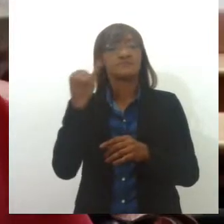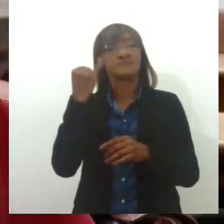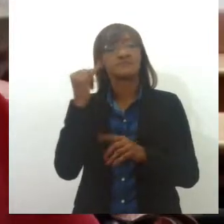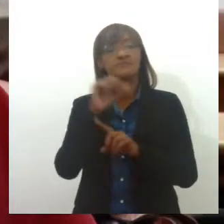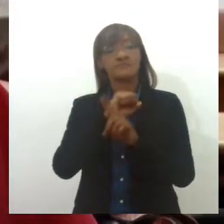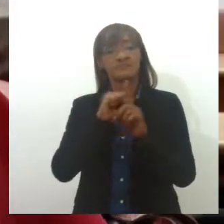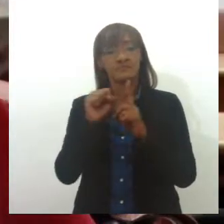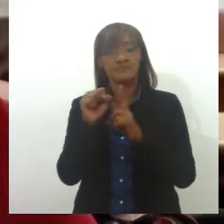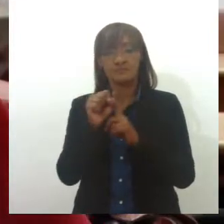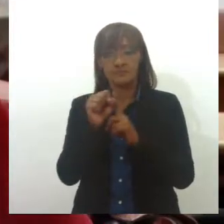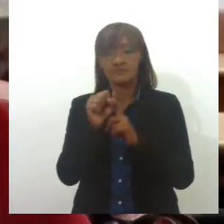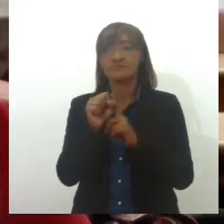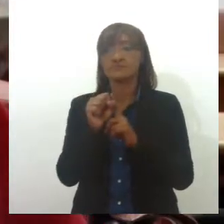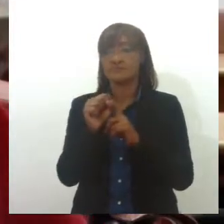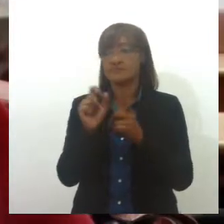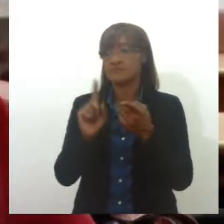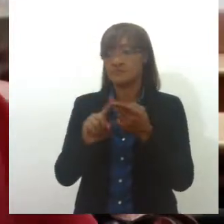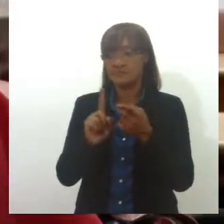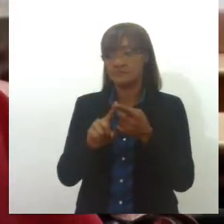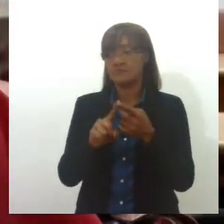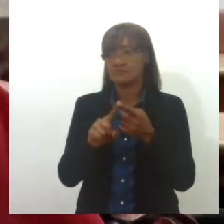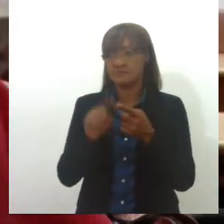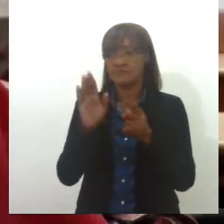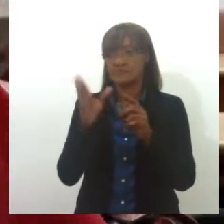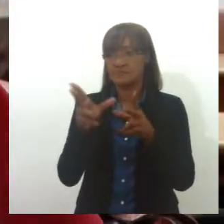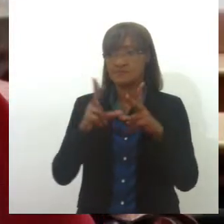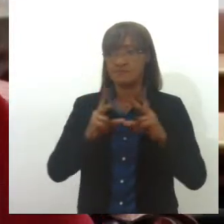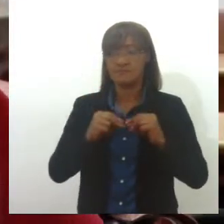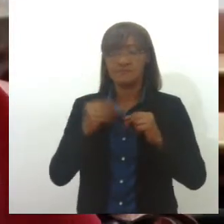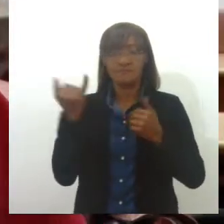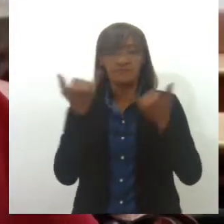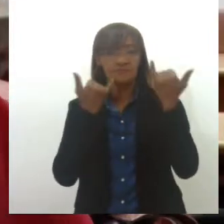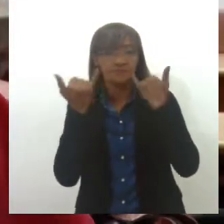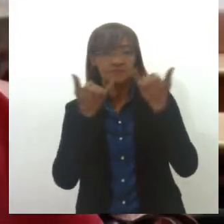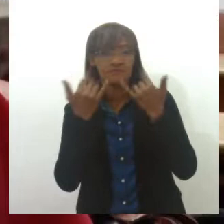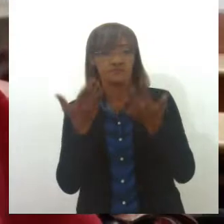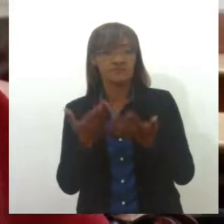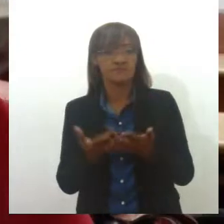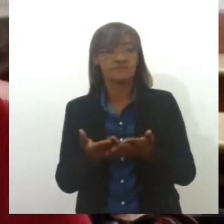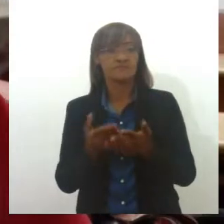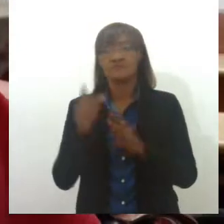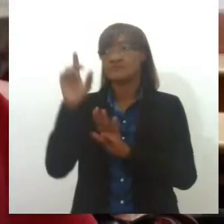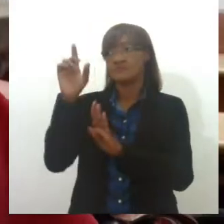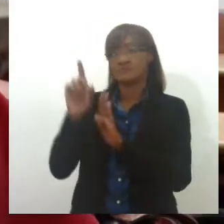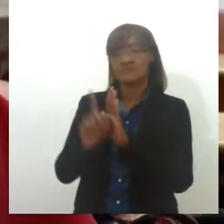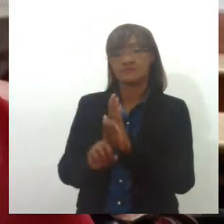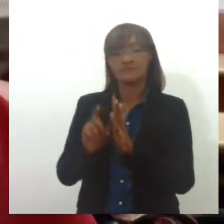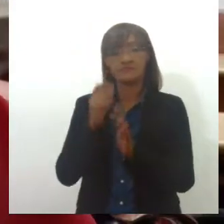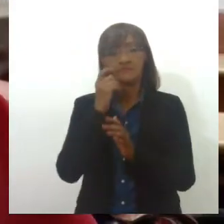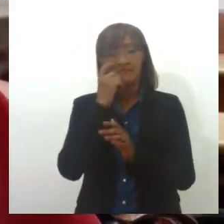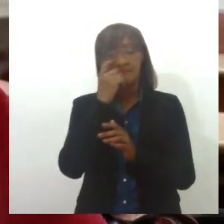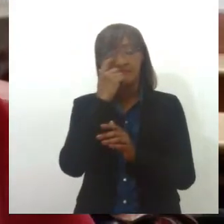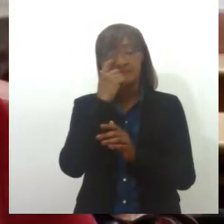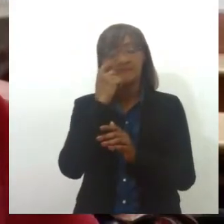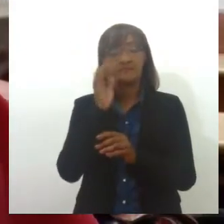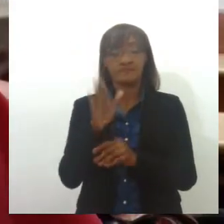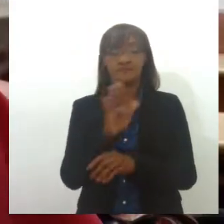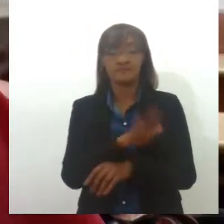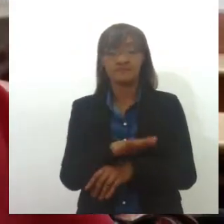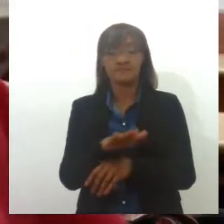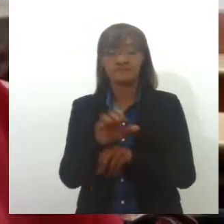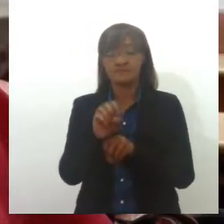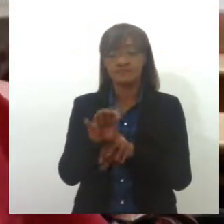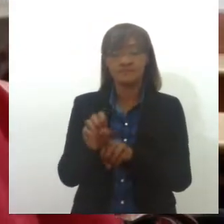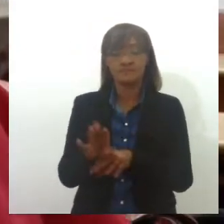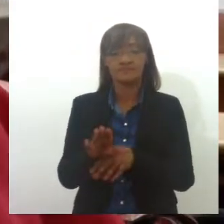tenha acesso a essas informações, os direitos, que não só a educação, a